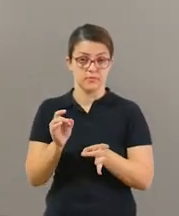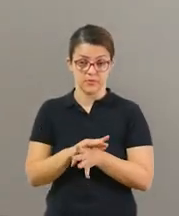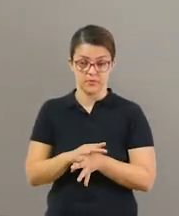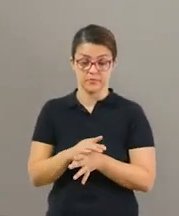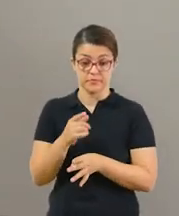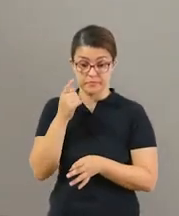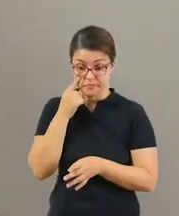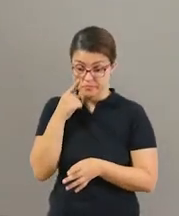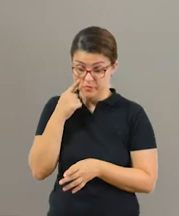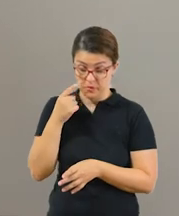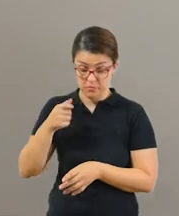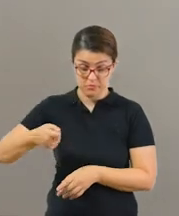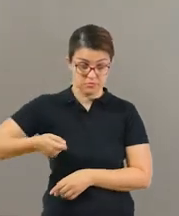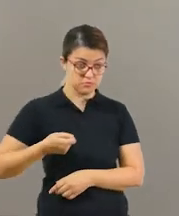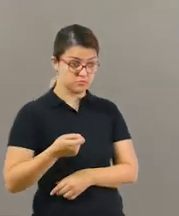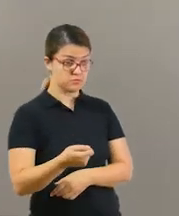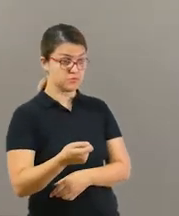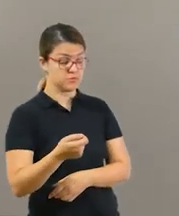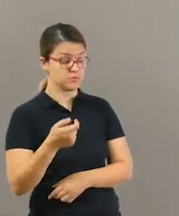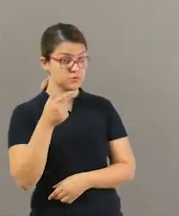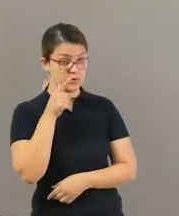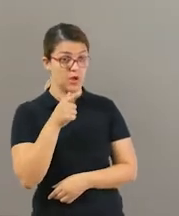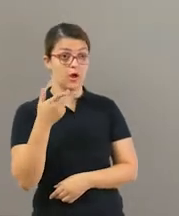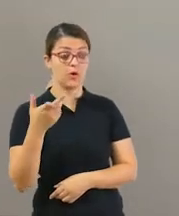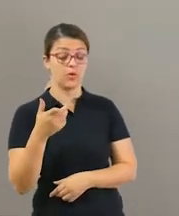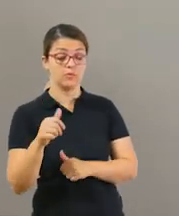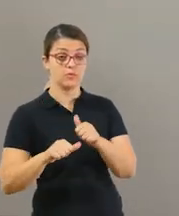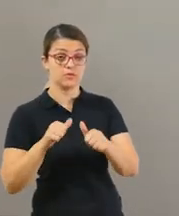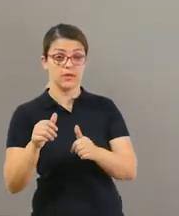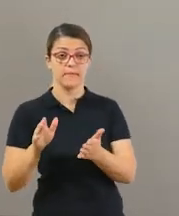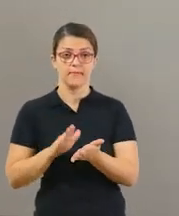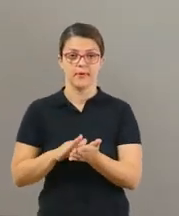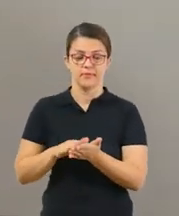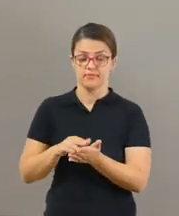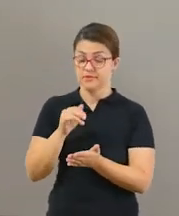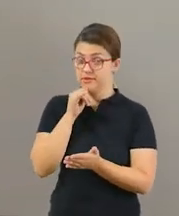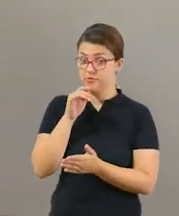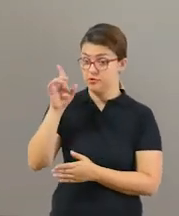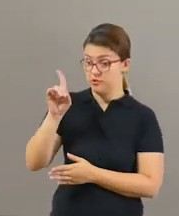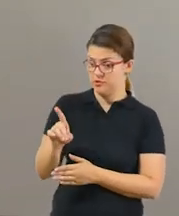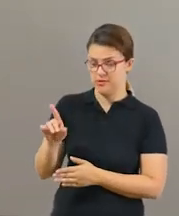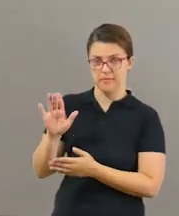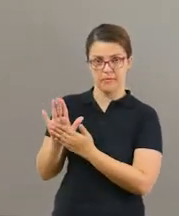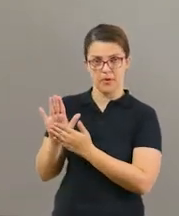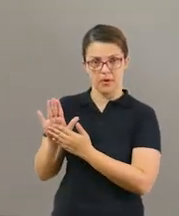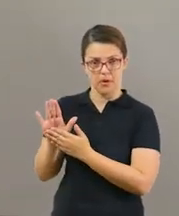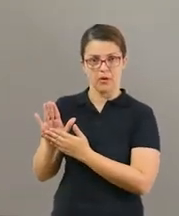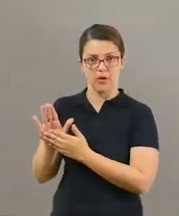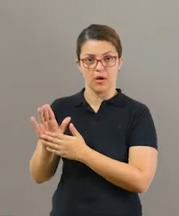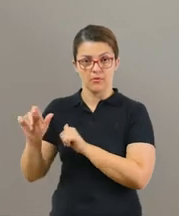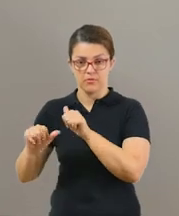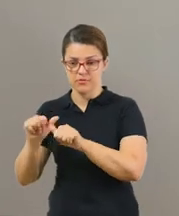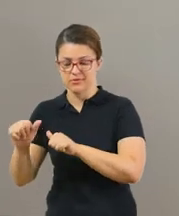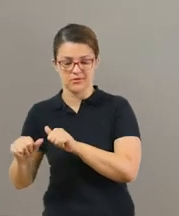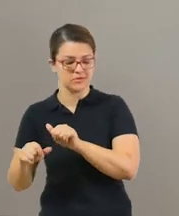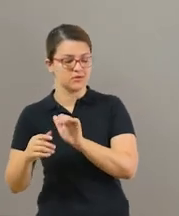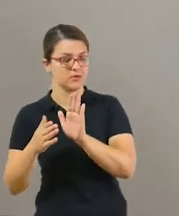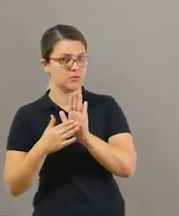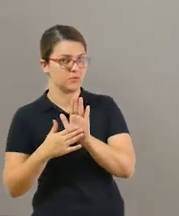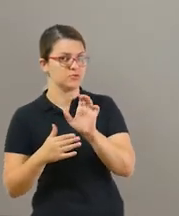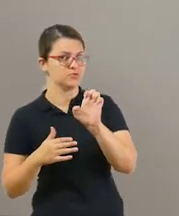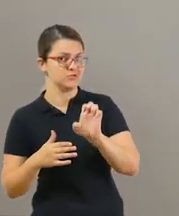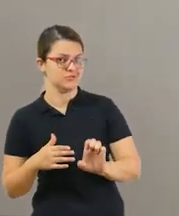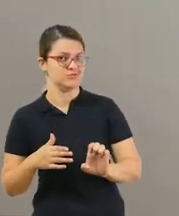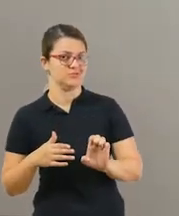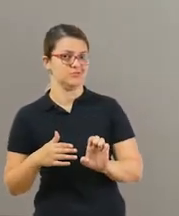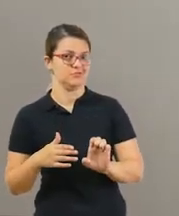atividades, apresentou o domínio na mão que ele estava executando, pede para ele trocar, tá? Então, se ele estava com o domínio na mão direita, pede para ele trocar e